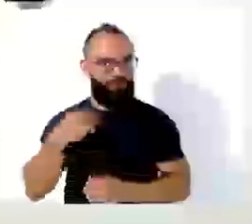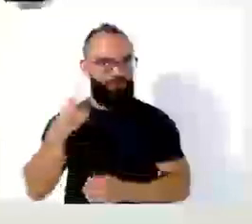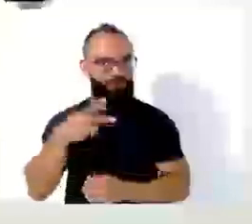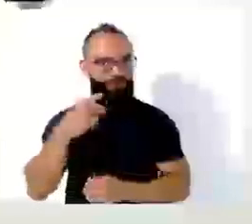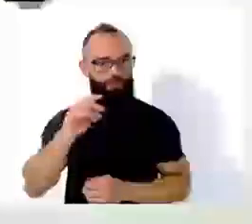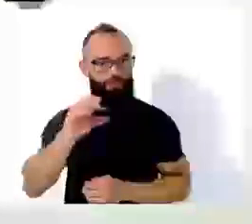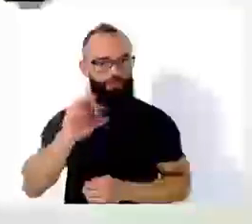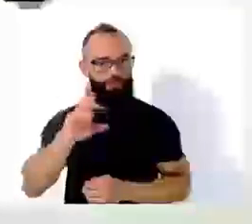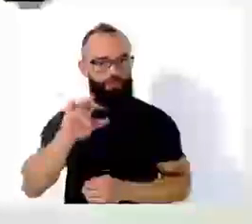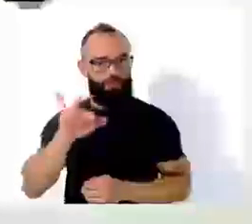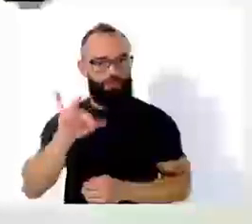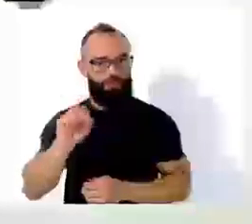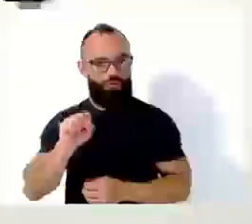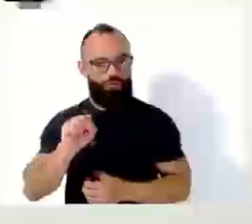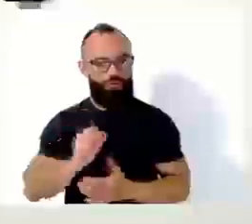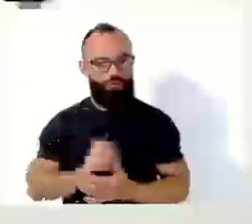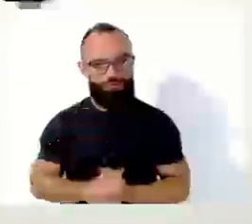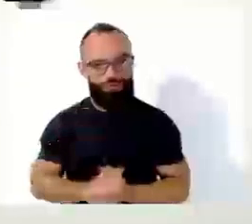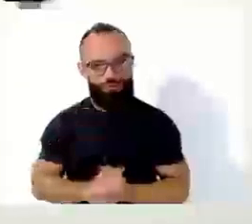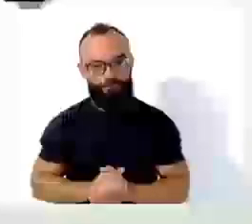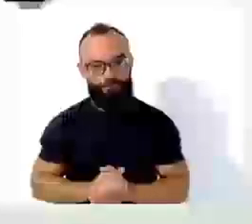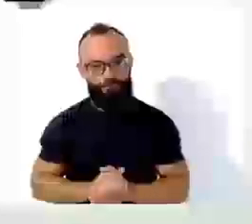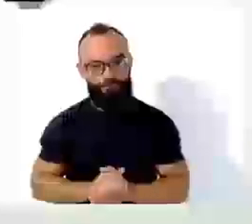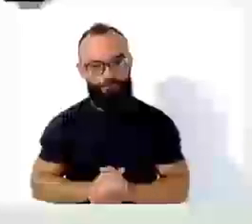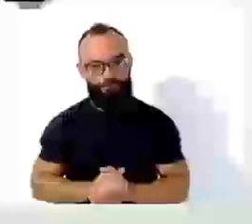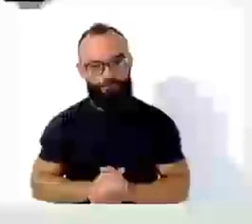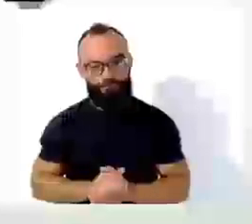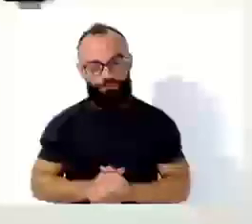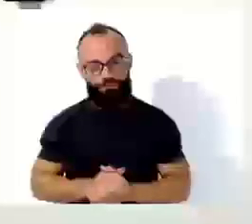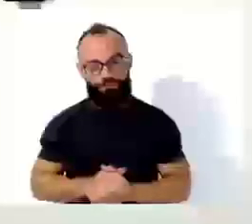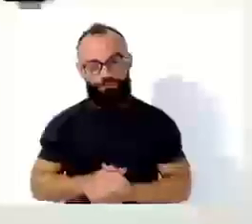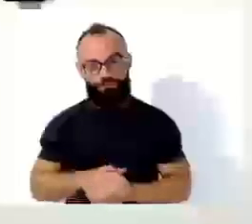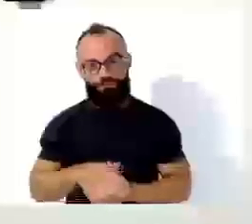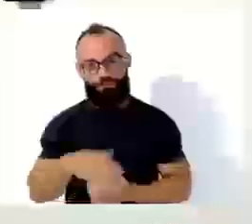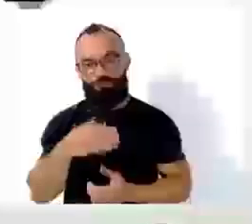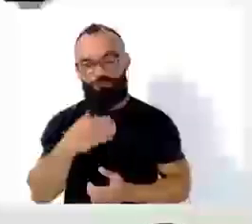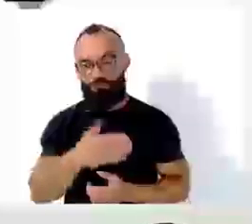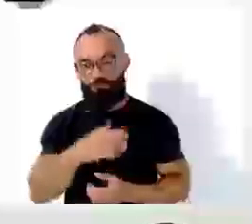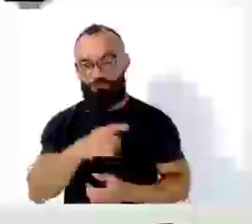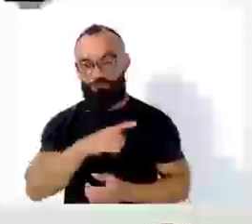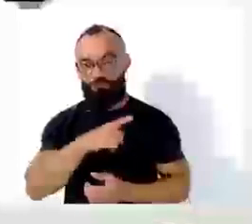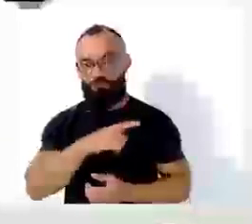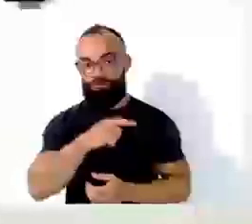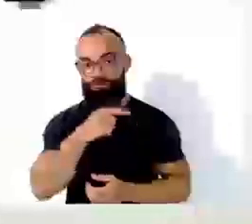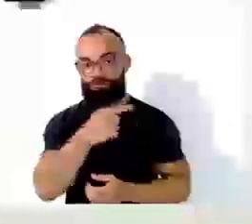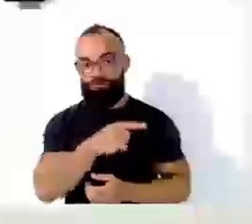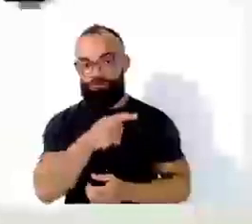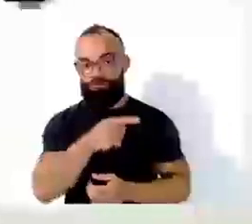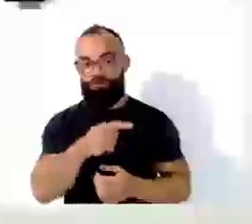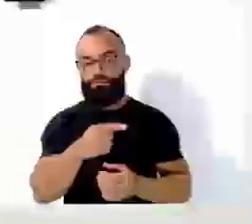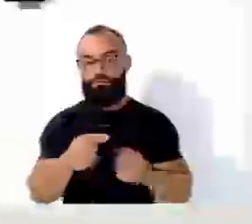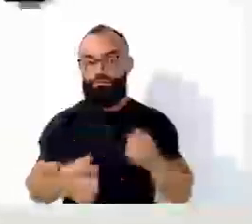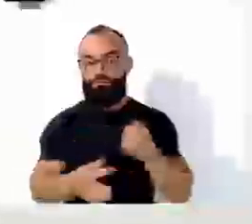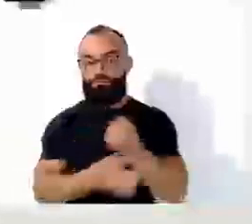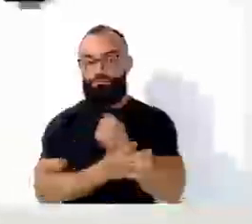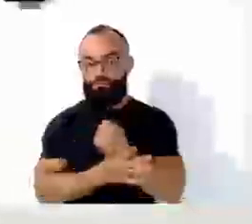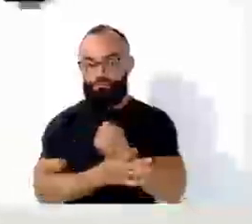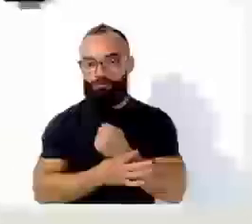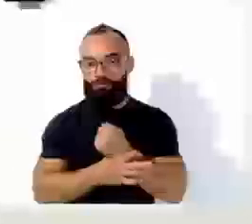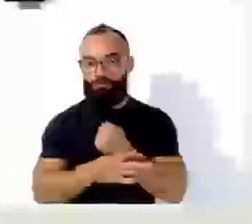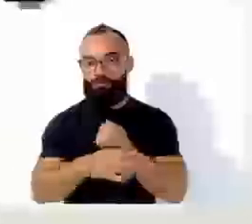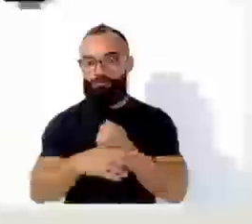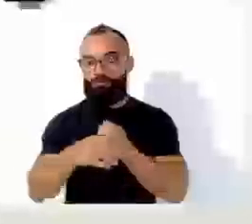Vereador Ednei, esse tipo de situações que essa seguradora tão renomada fez aqui em Viguaçu